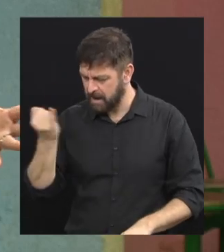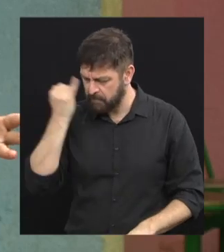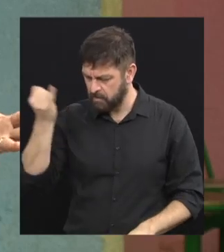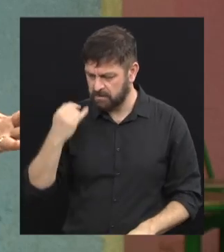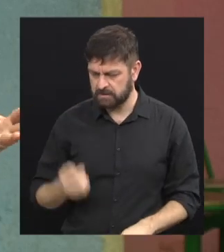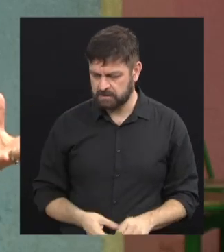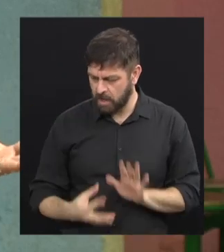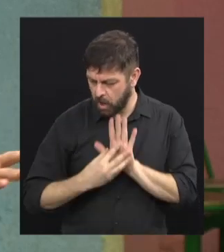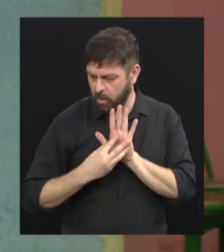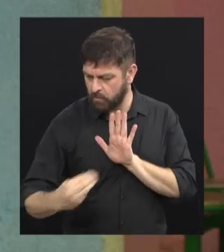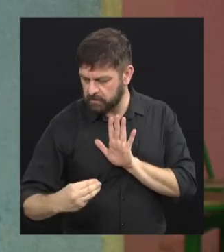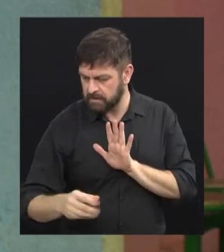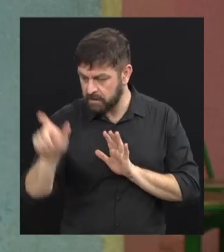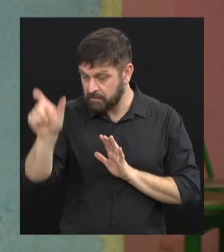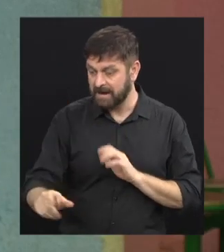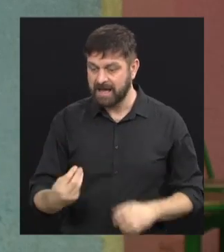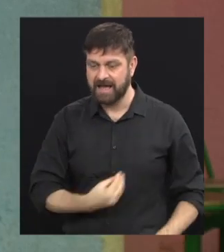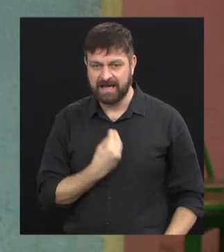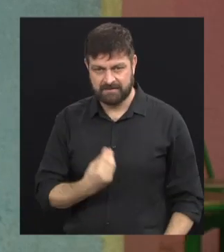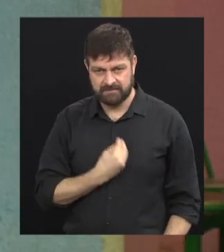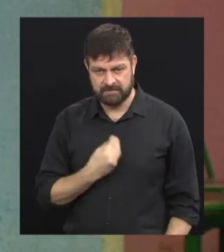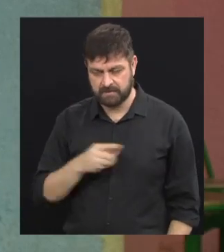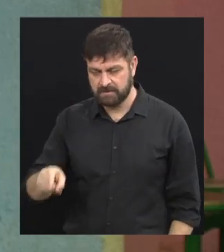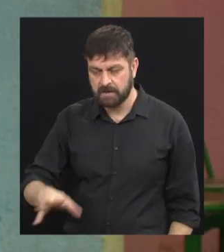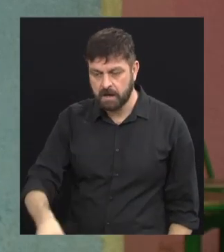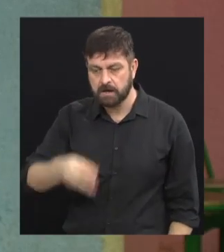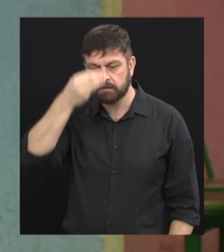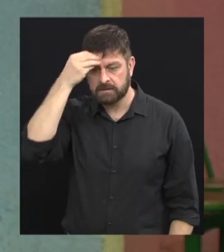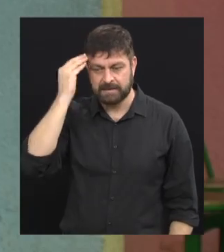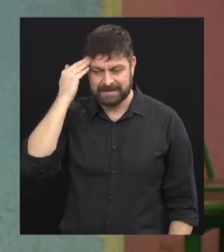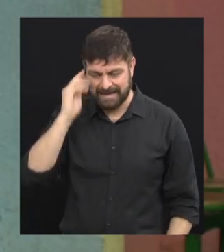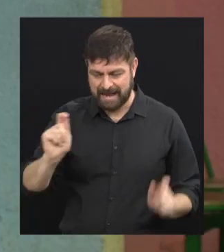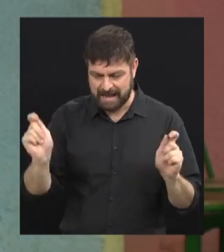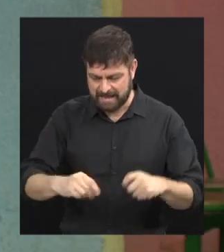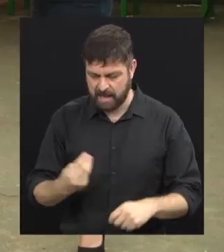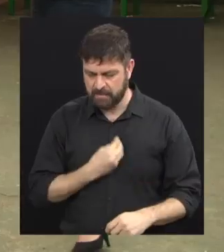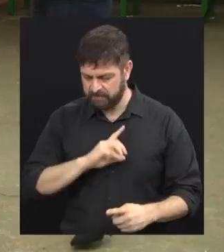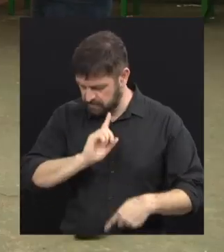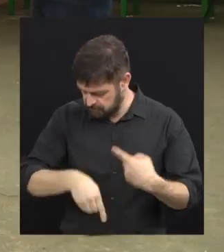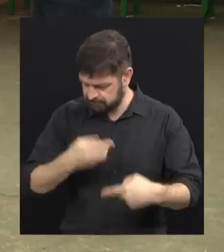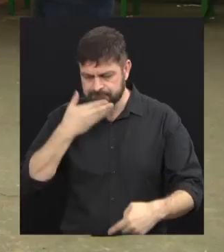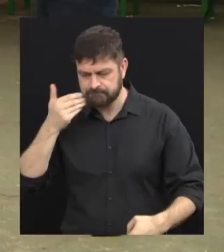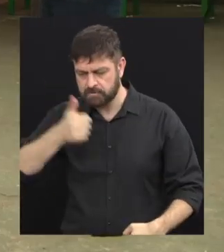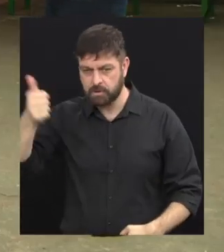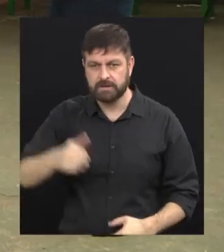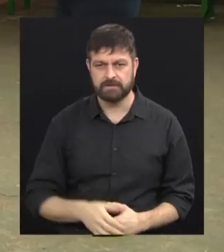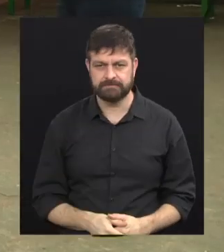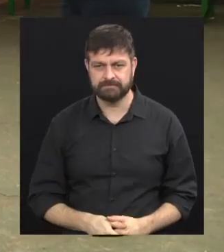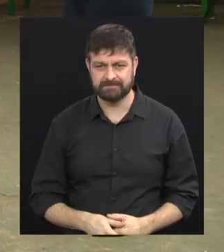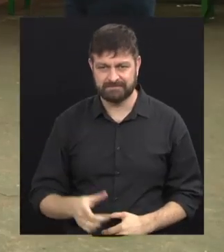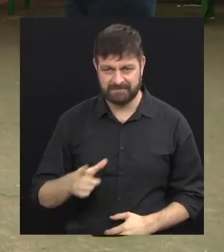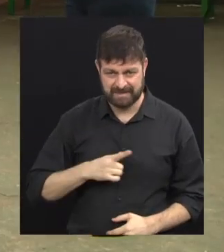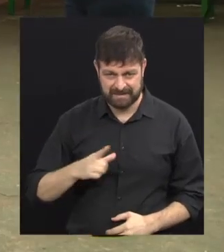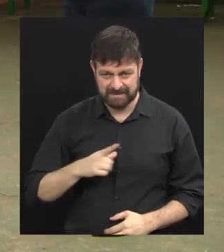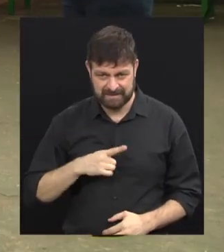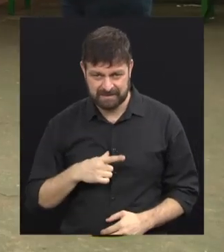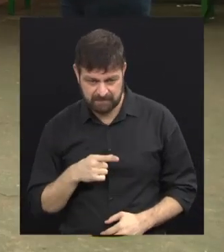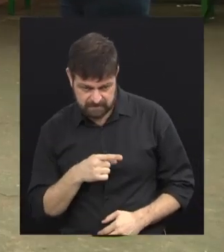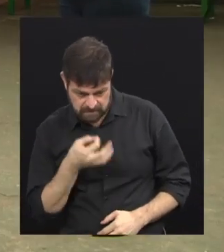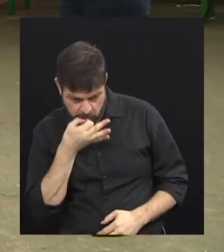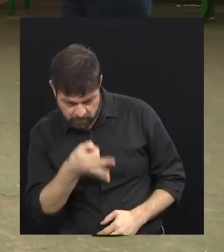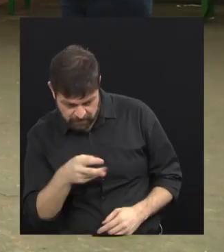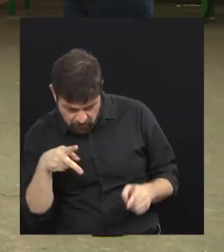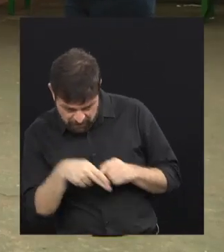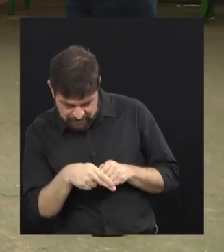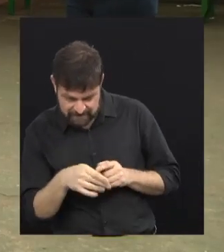maior, até para a vida deles entenderem que a gente pode chegar em algum lugar. Célia, para isso ainda existem alguns... Você ia falar alguma coisa? Eu te